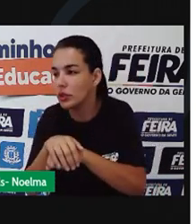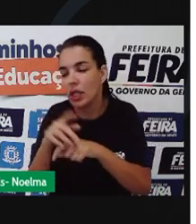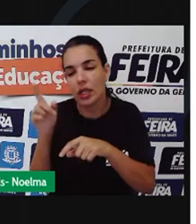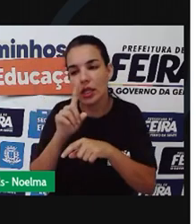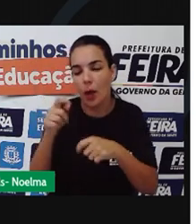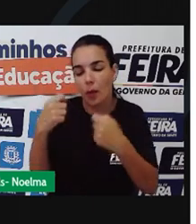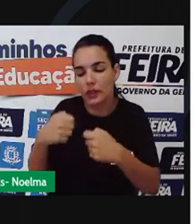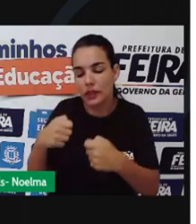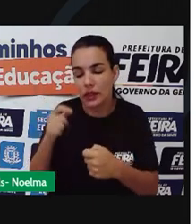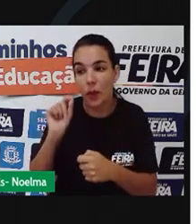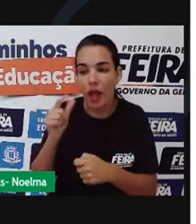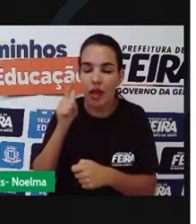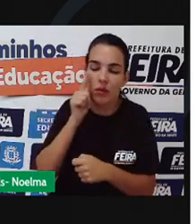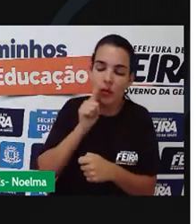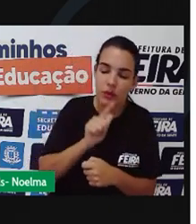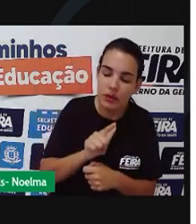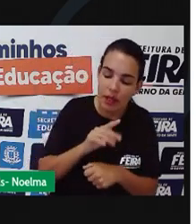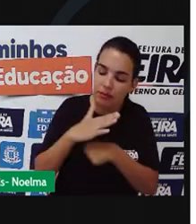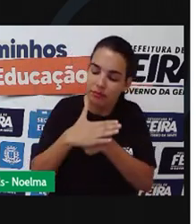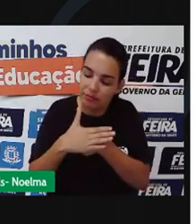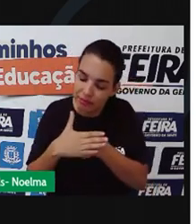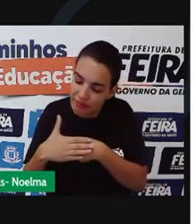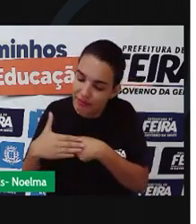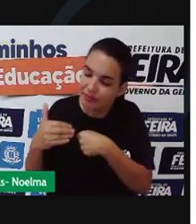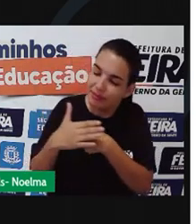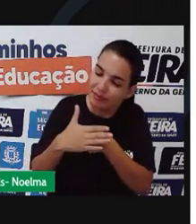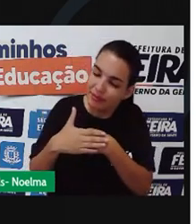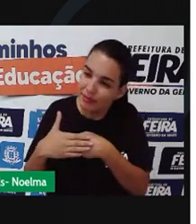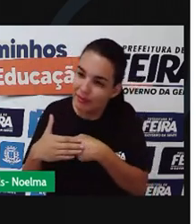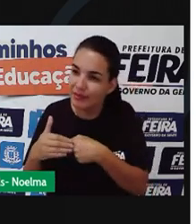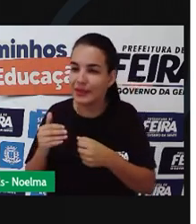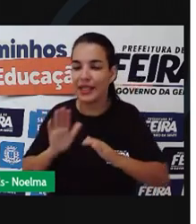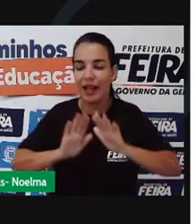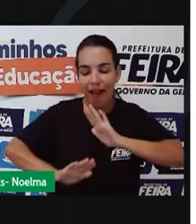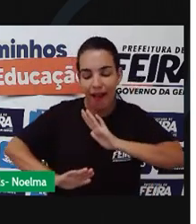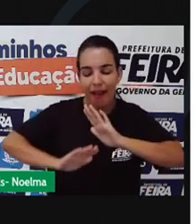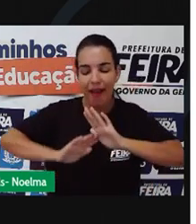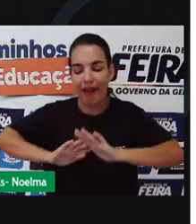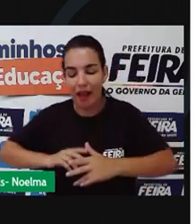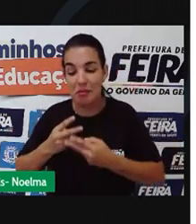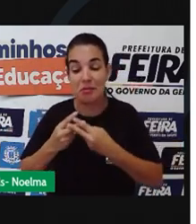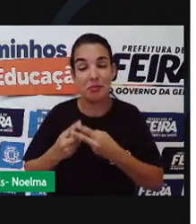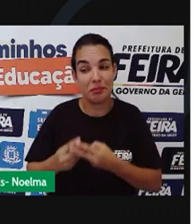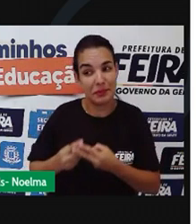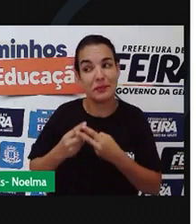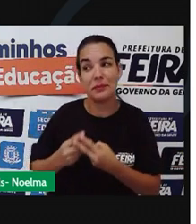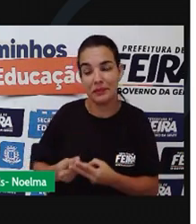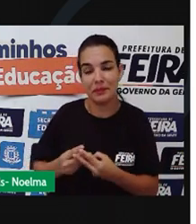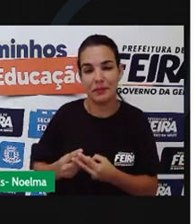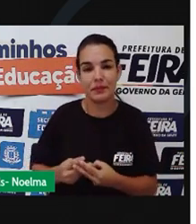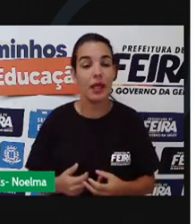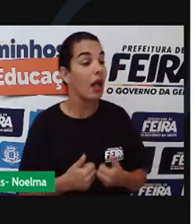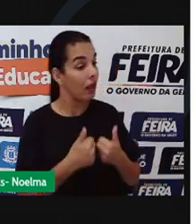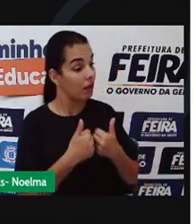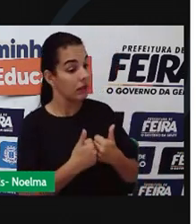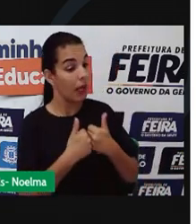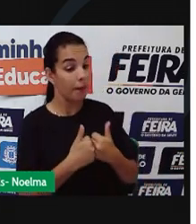cativa bem lentamente. Com muita paciência. Tá bom.